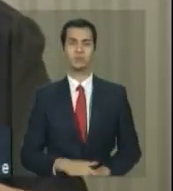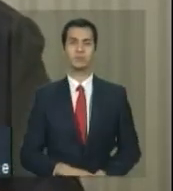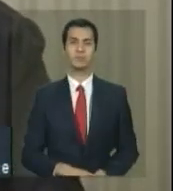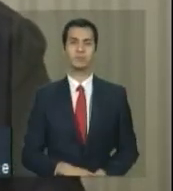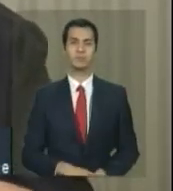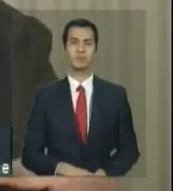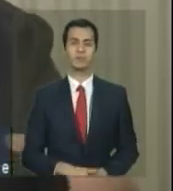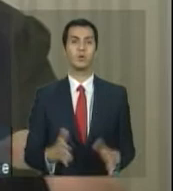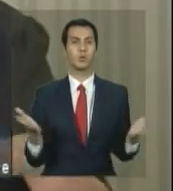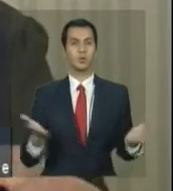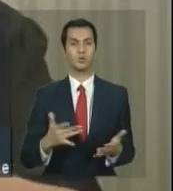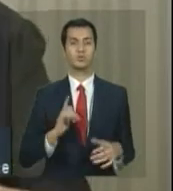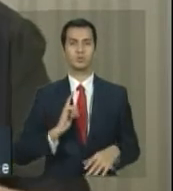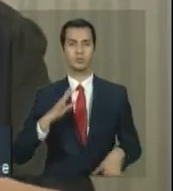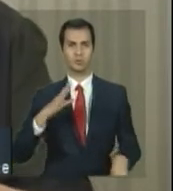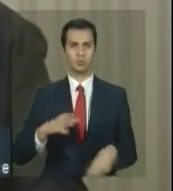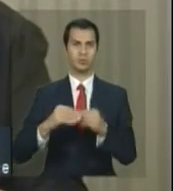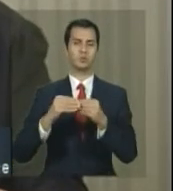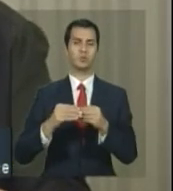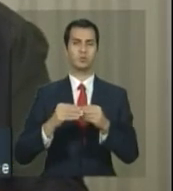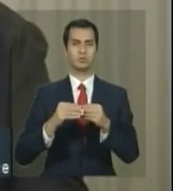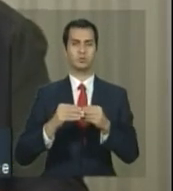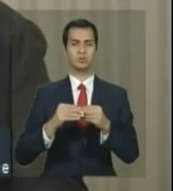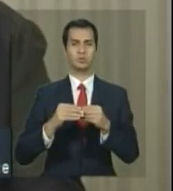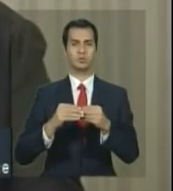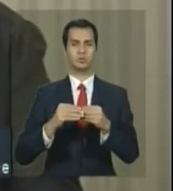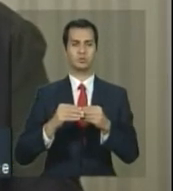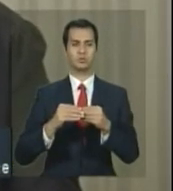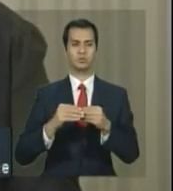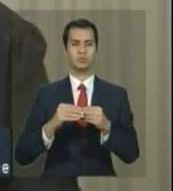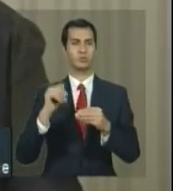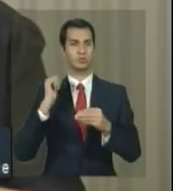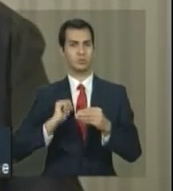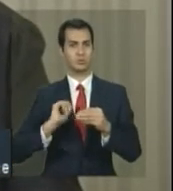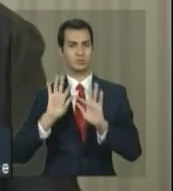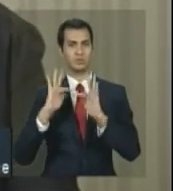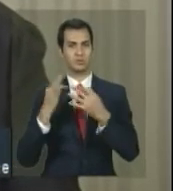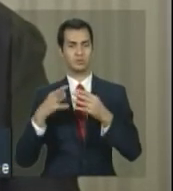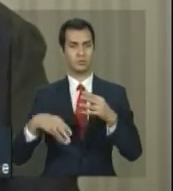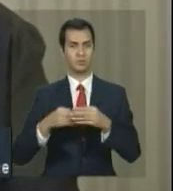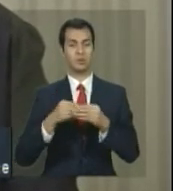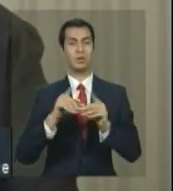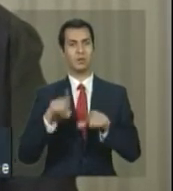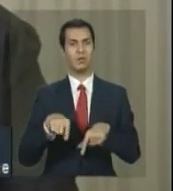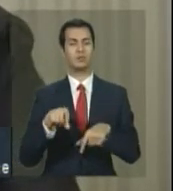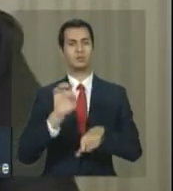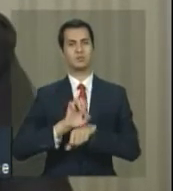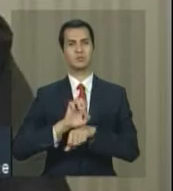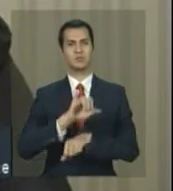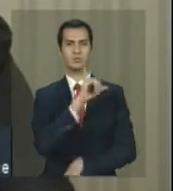com complementação de renda, casado com o cartão Bolsa Família, é o Rio de Janeiro.